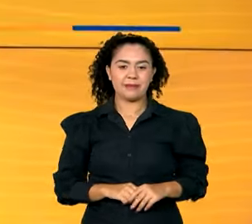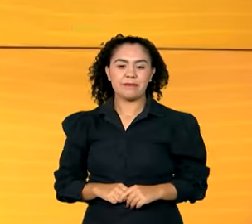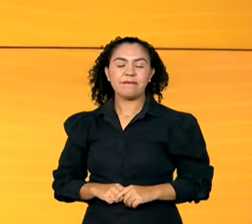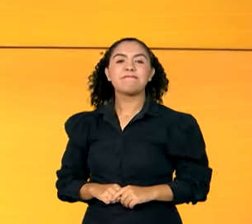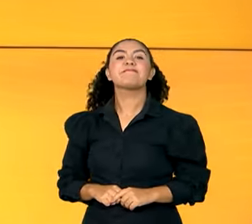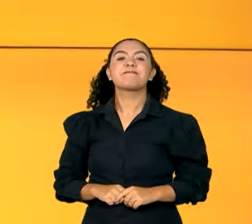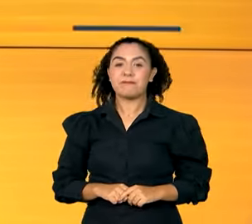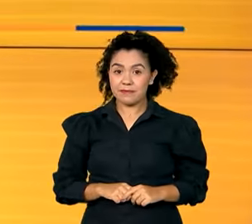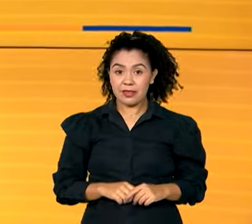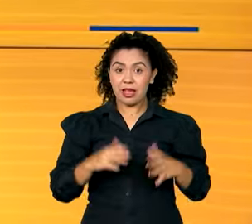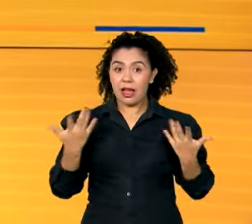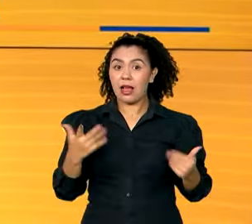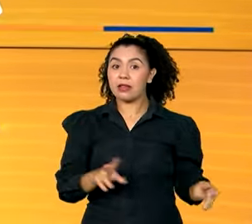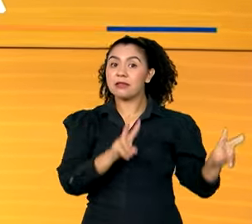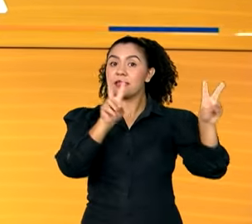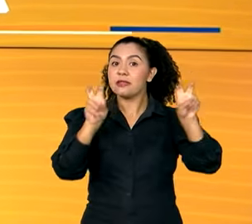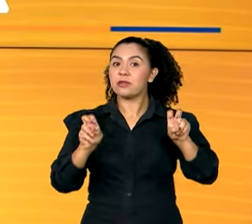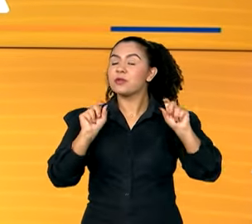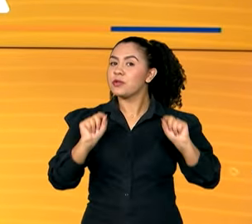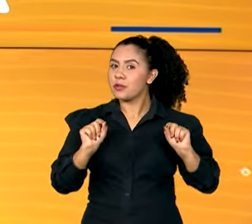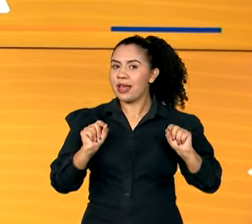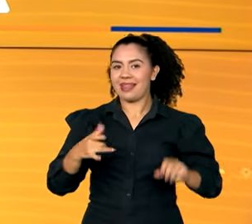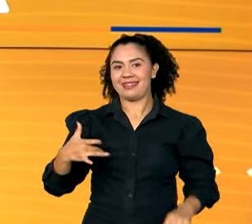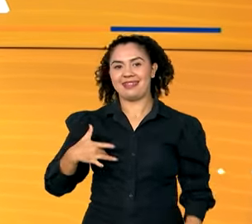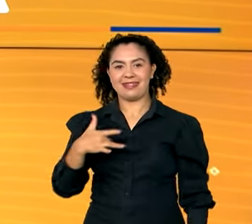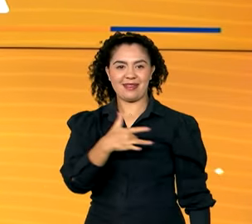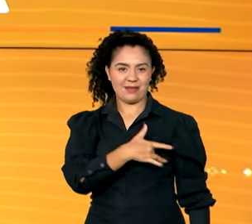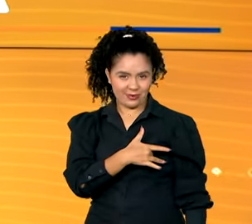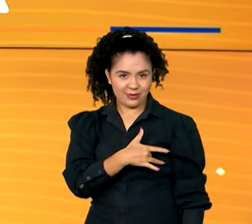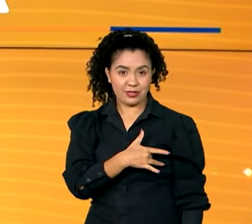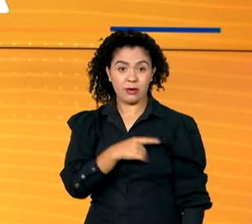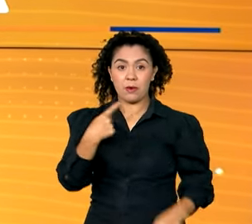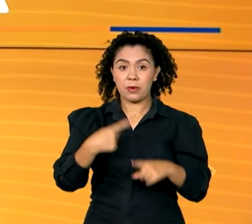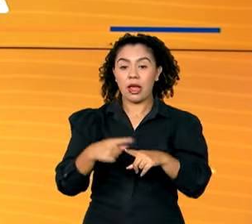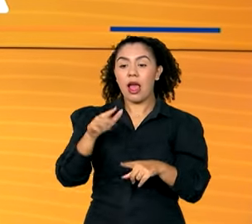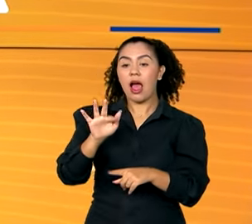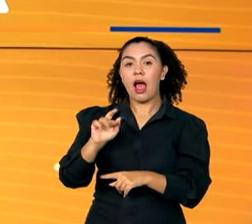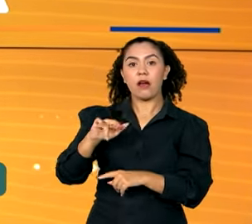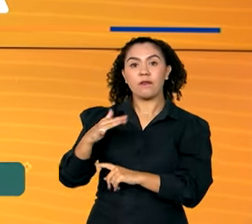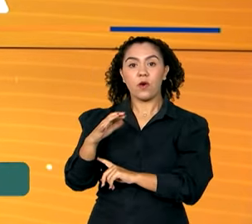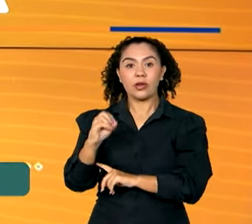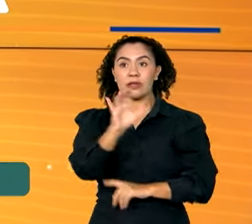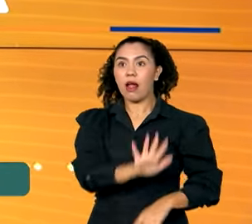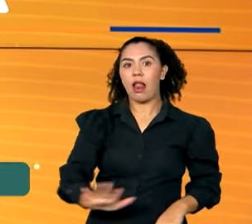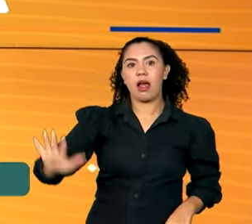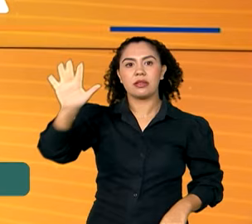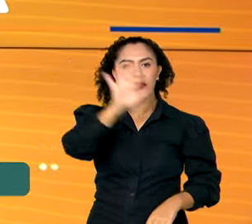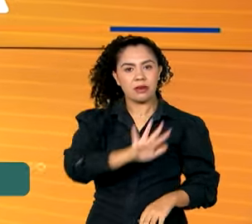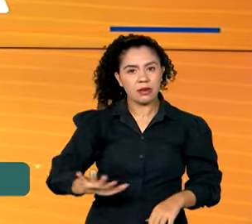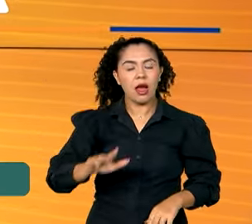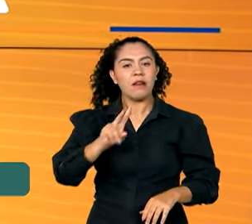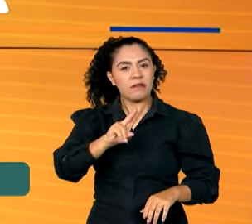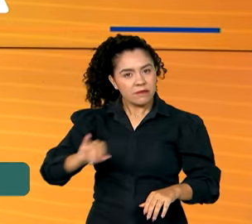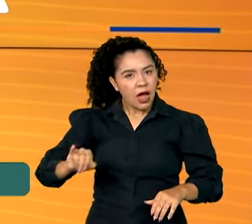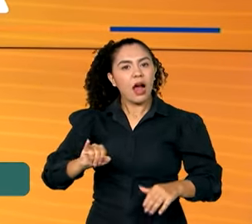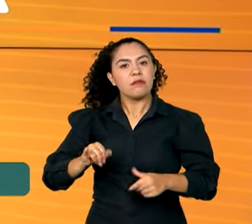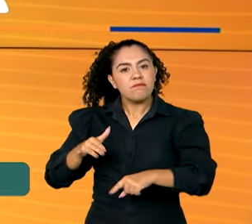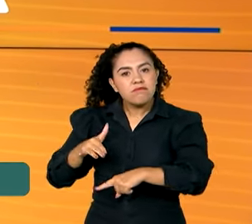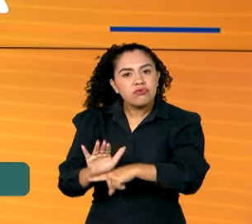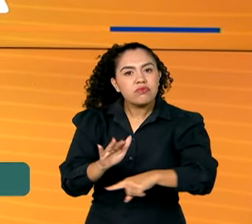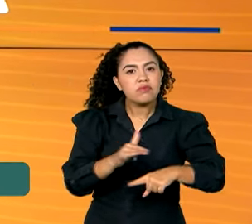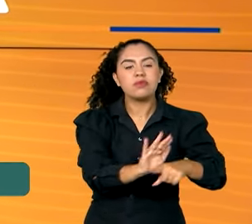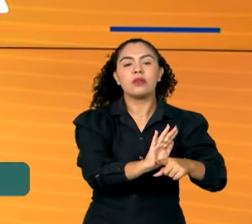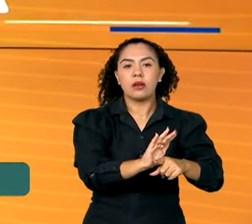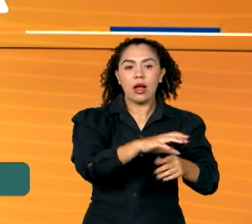Bom, e vamos voltar a falar de saúde agora porque a Força Nacional do SUS deve reforçar a assistência nas unidades de